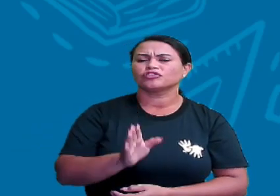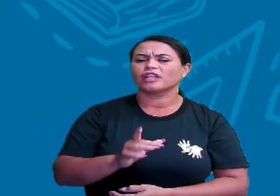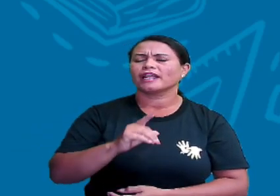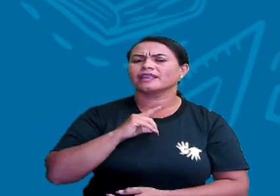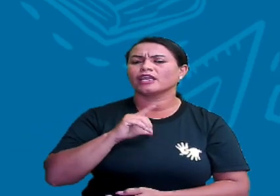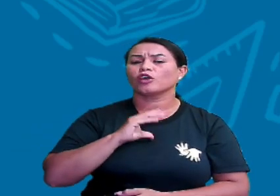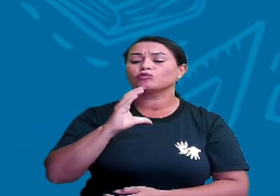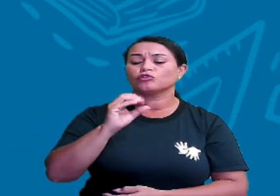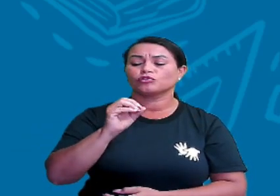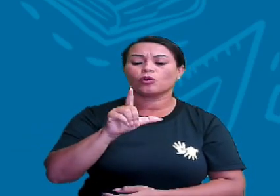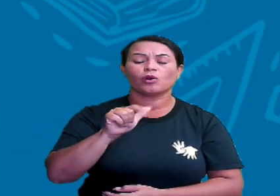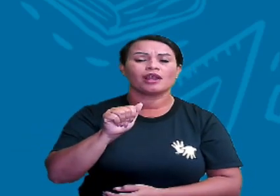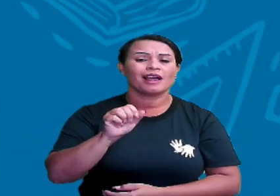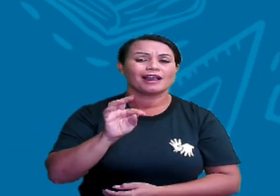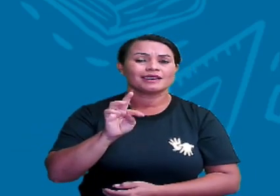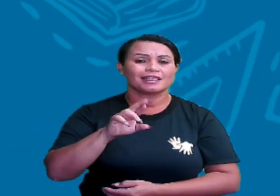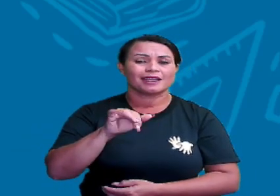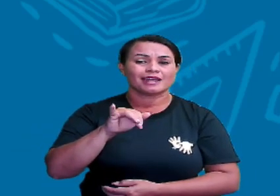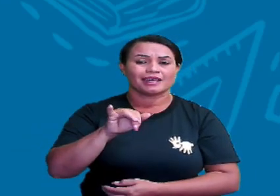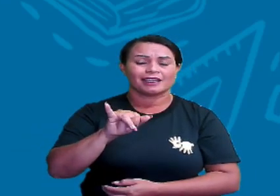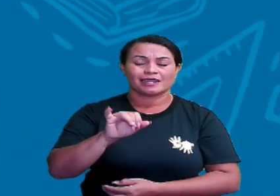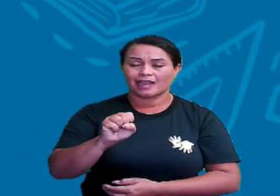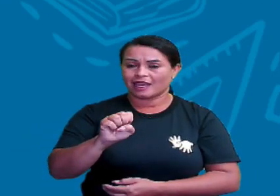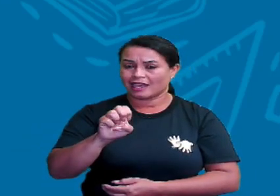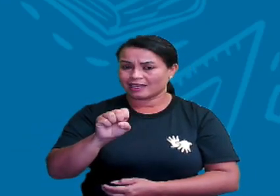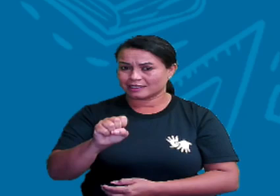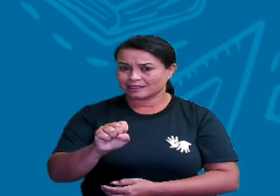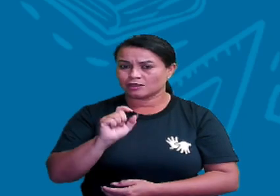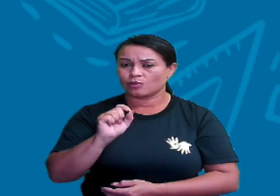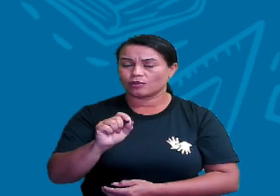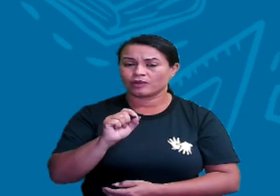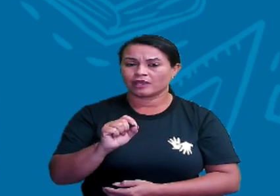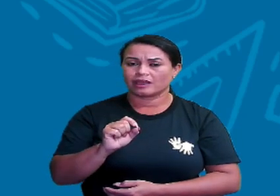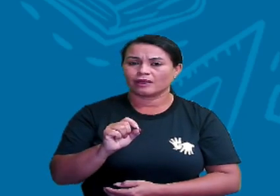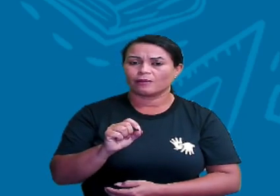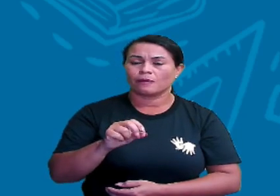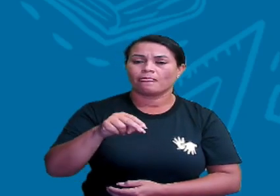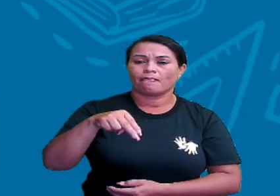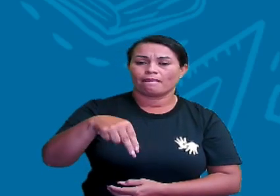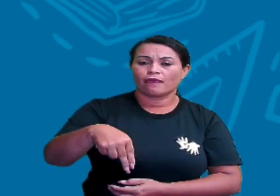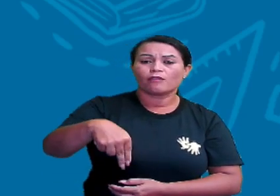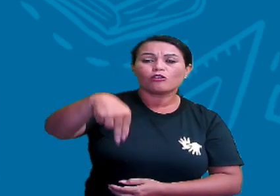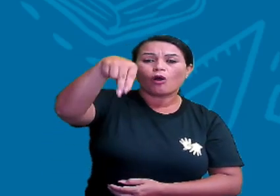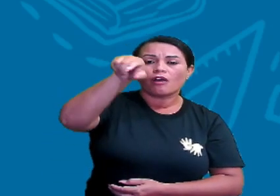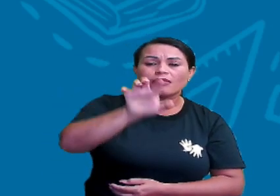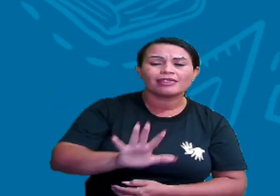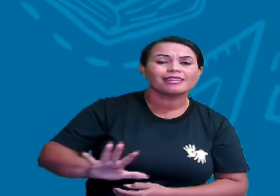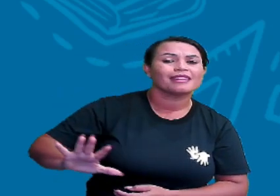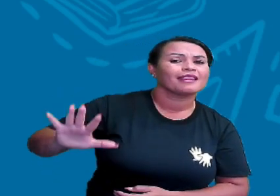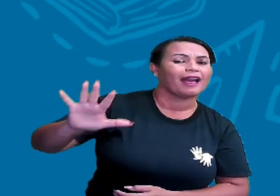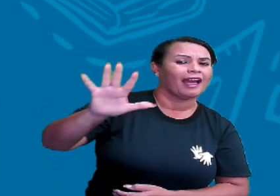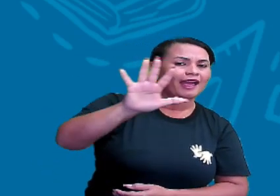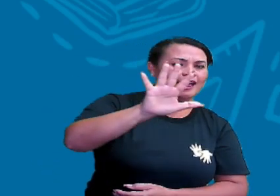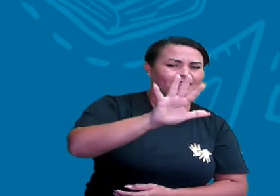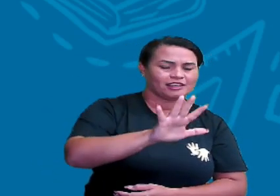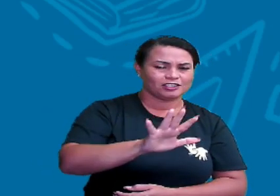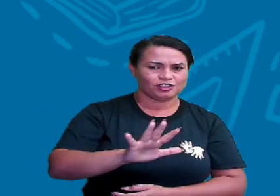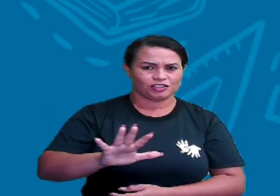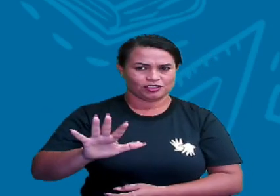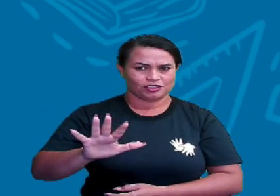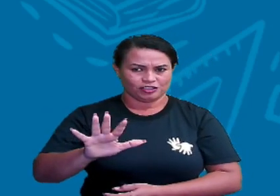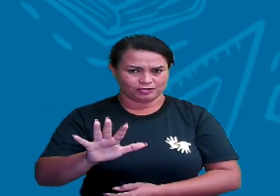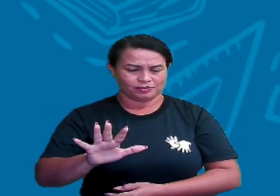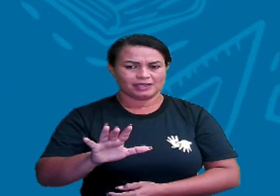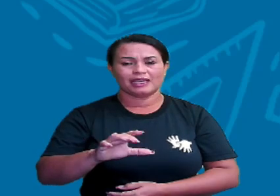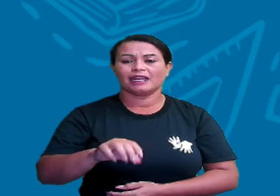colaterais, né, são chamados nordestes, que fica entre o norte e